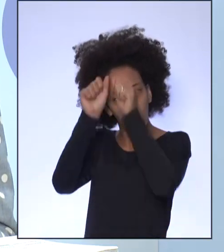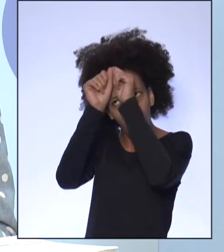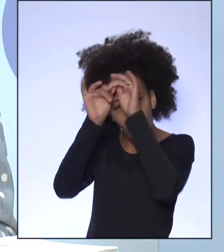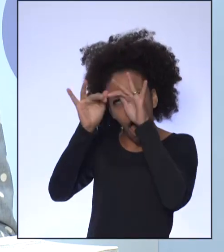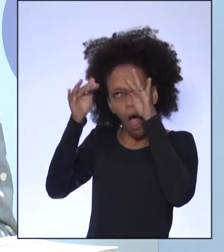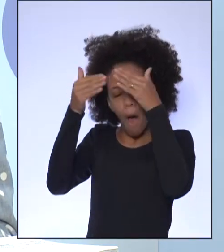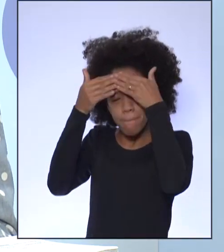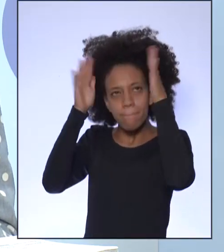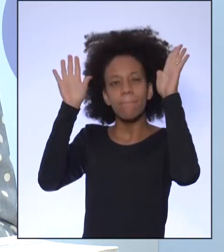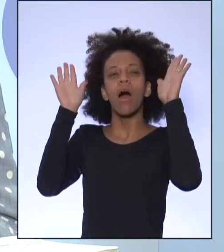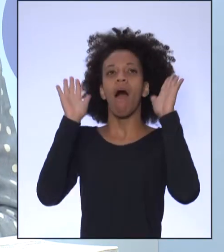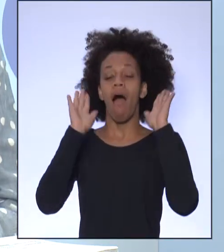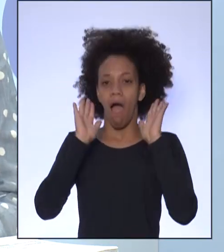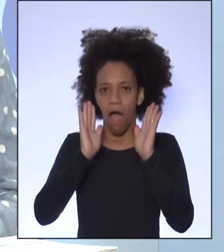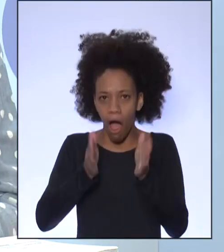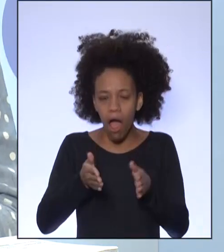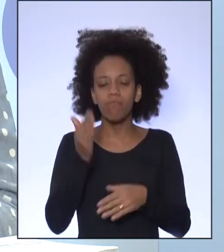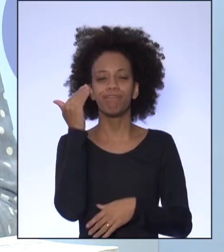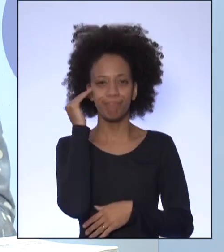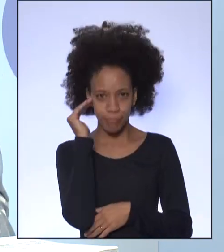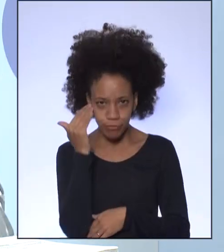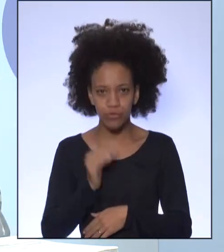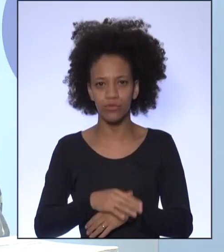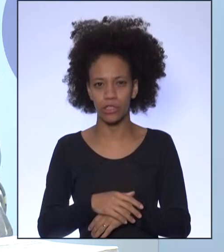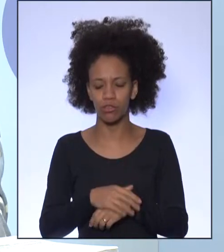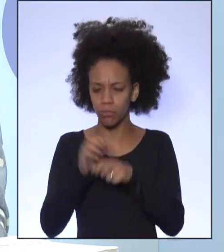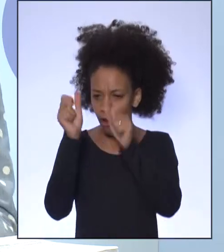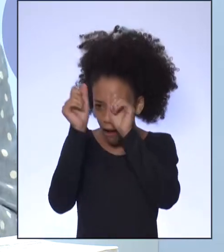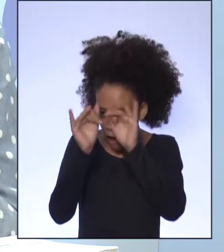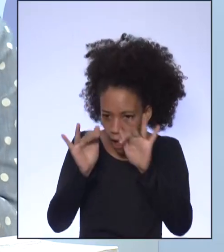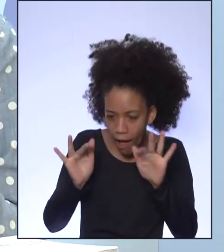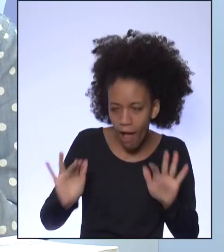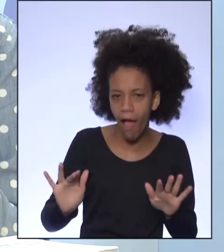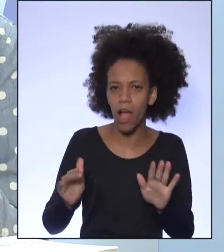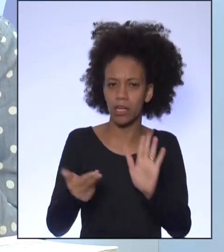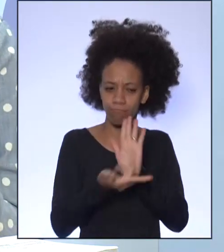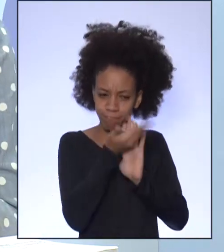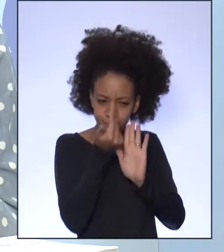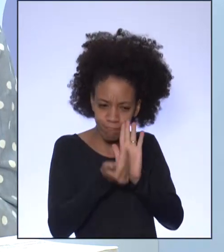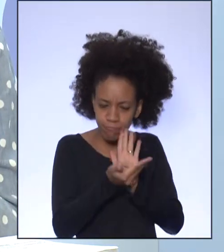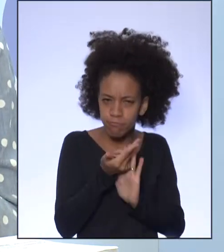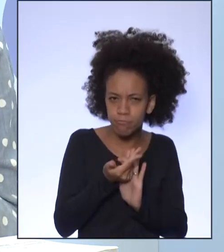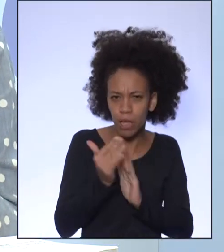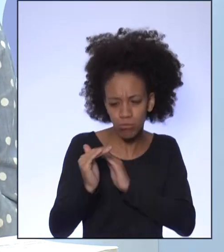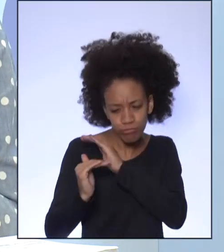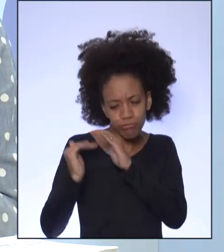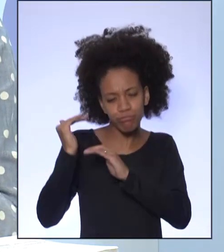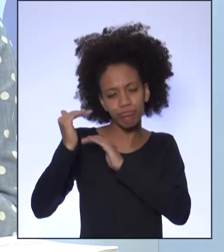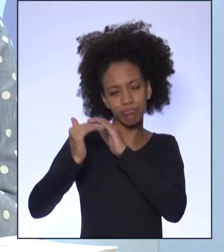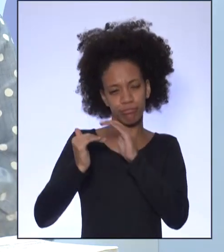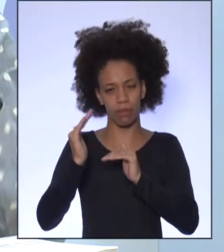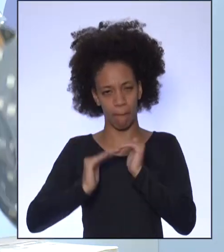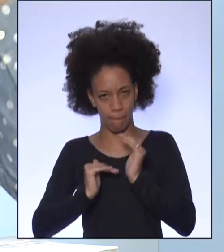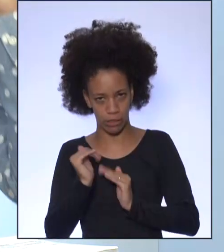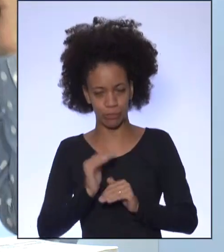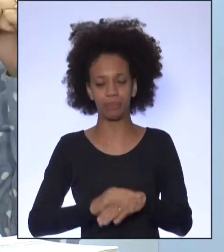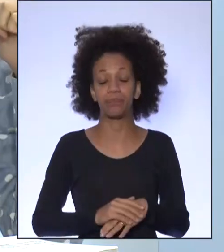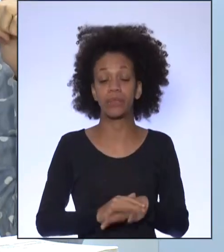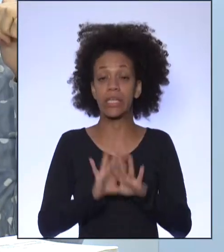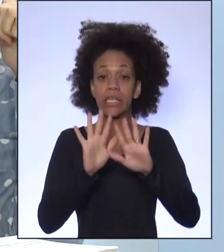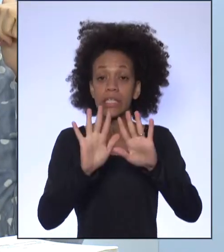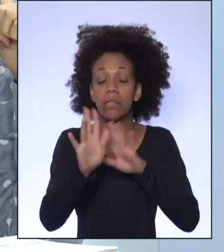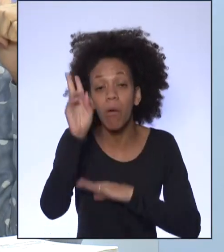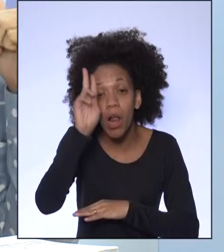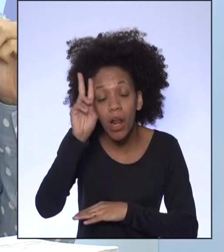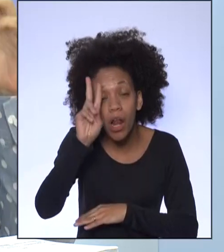com essa forma muito clara e lúdica de desenvolver essa habilidade. Então, lembra que a